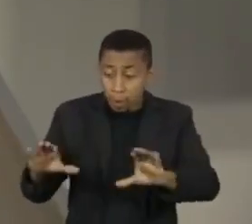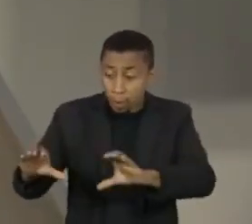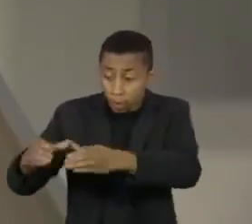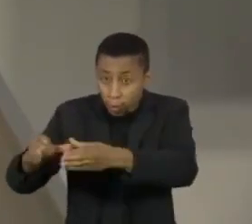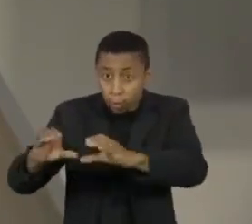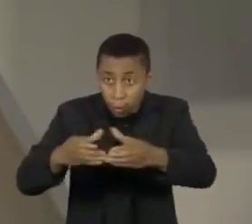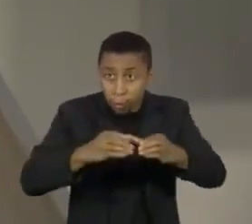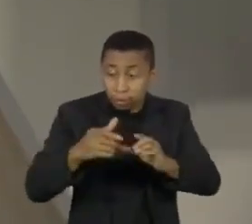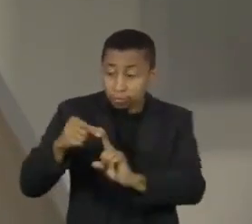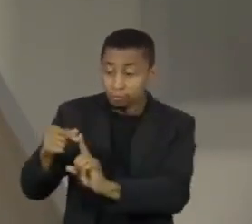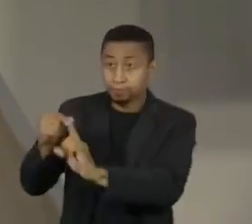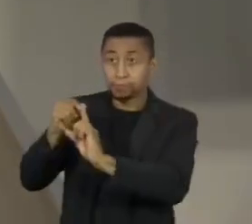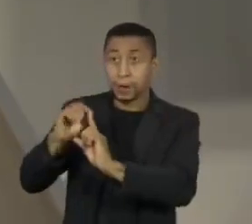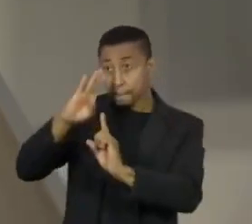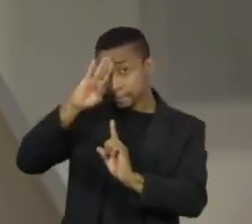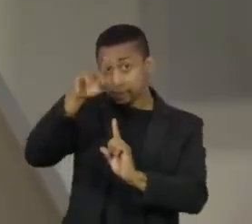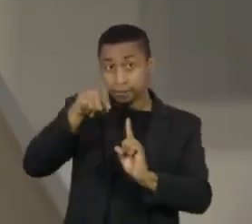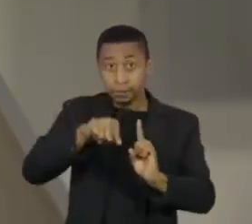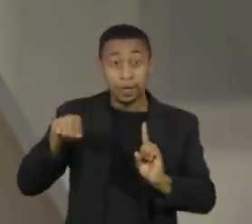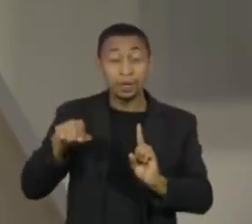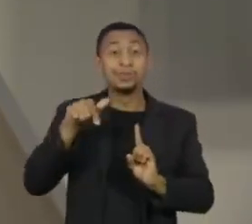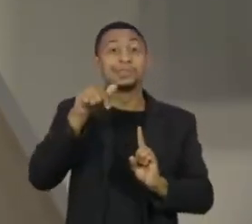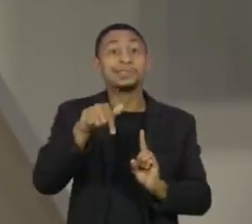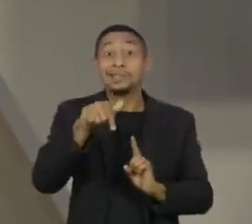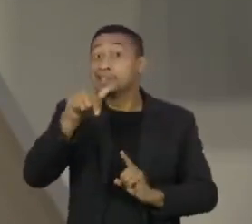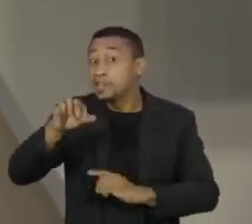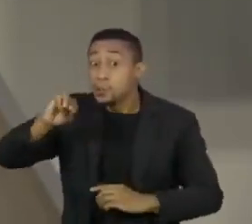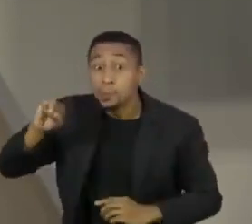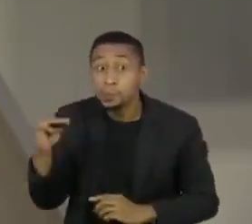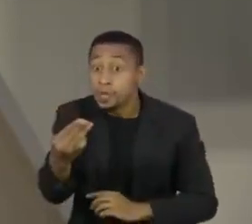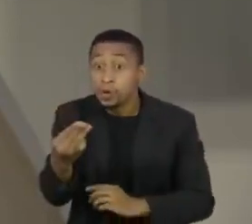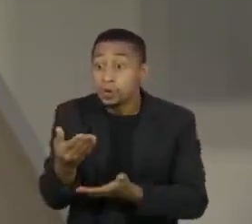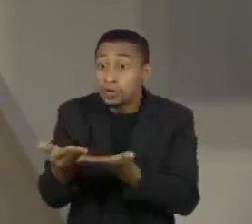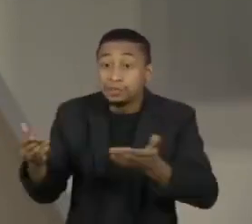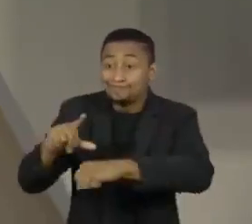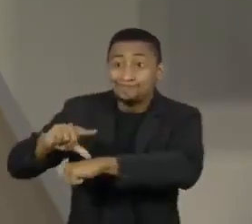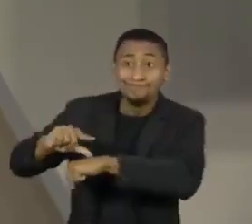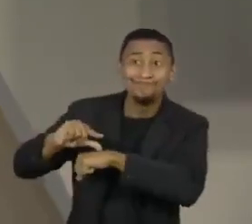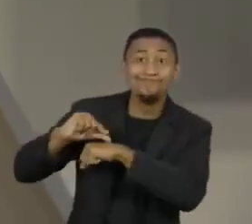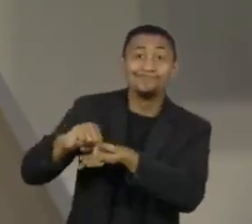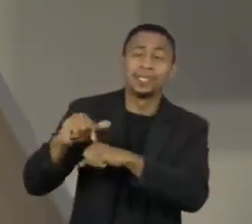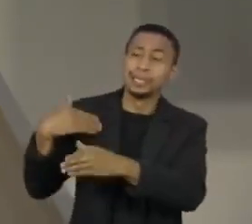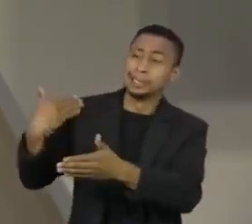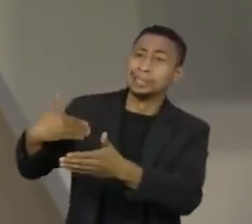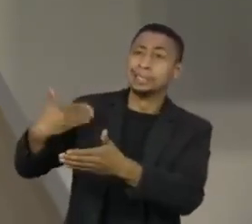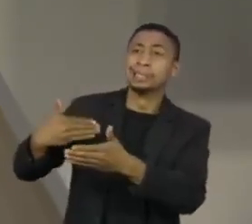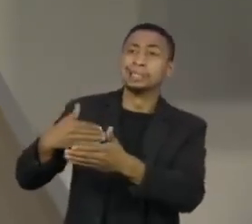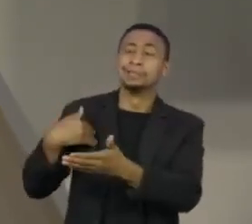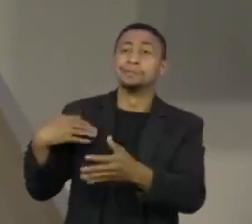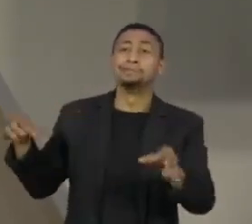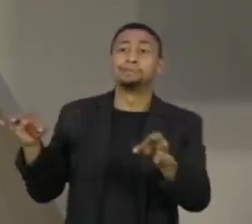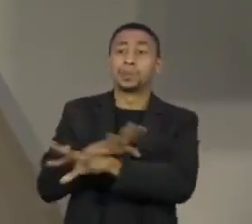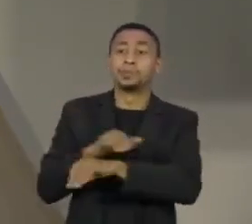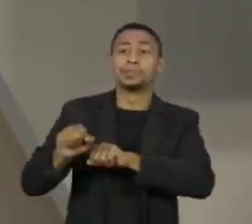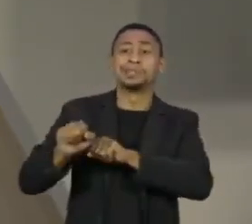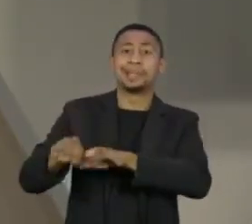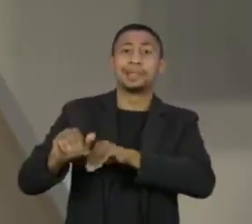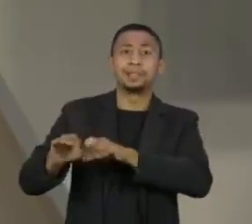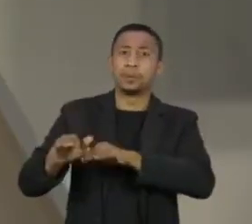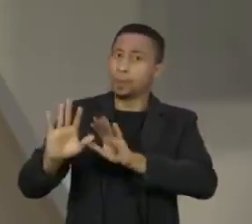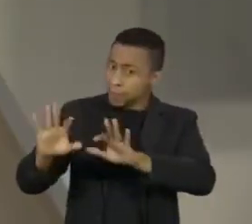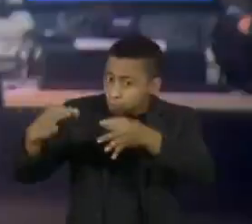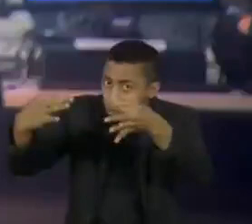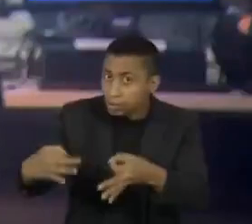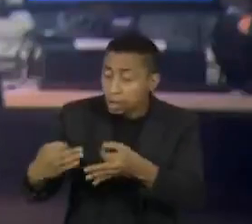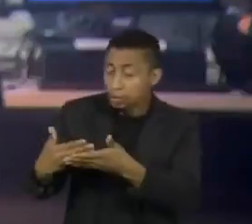prioritário de cerca de 77 milhões de pessoas só deve ser concluída em setembro. A previsão anterior era